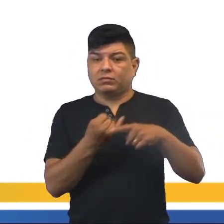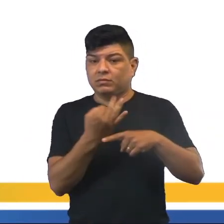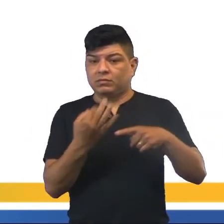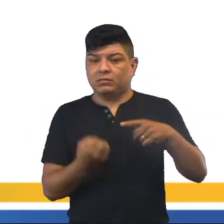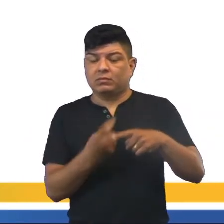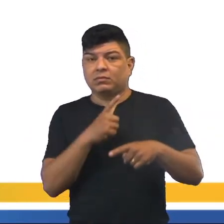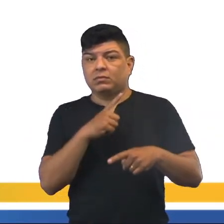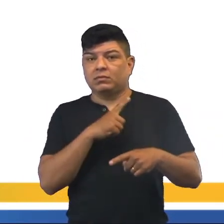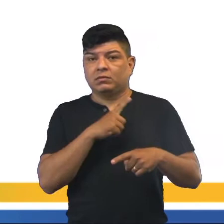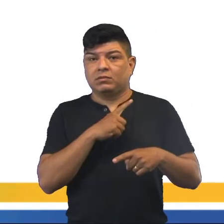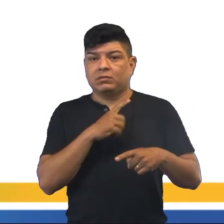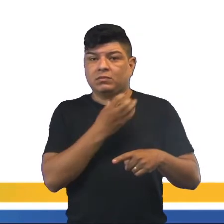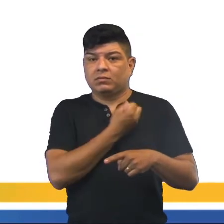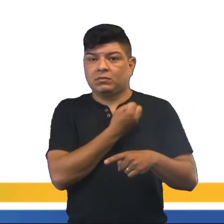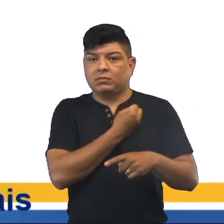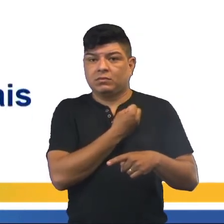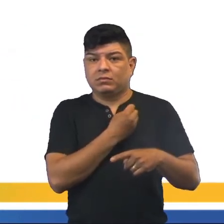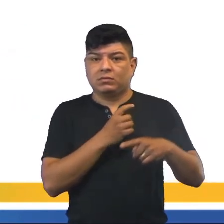obtemos um número decimal.